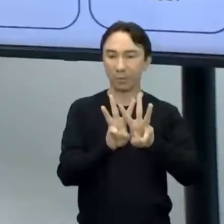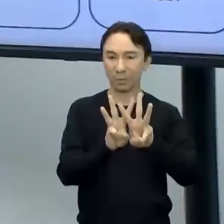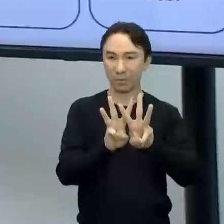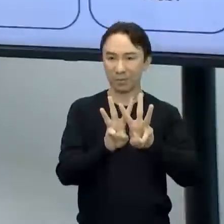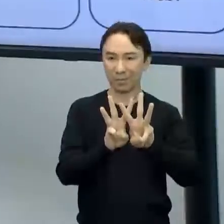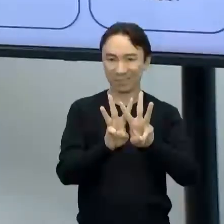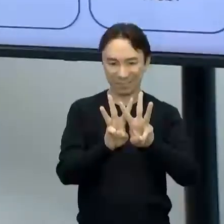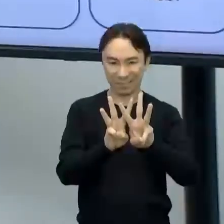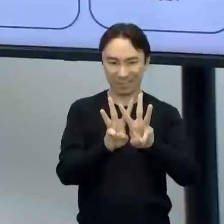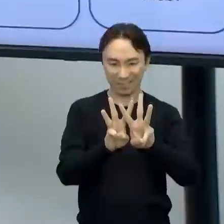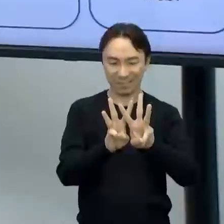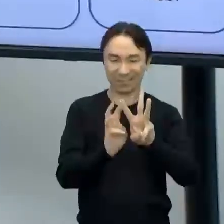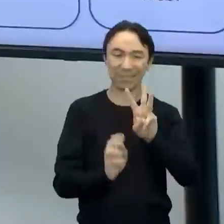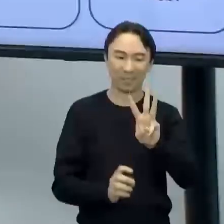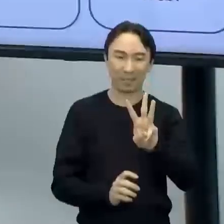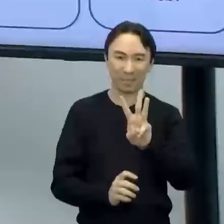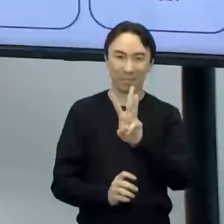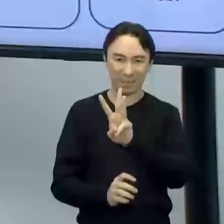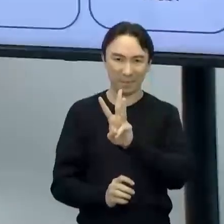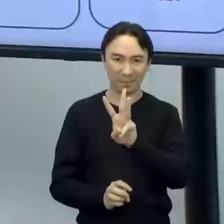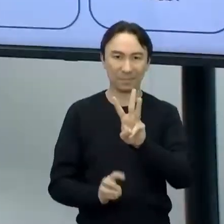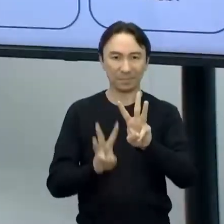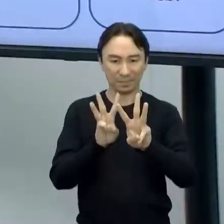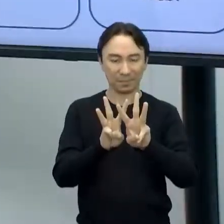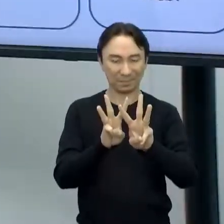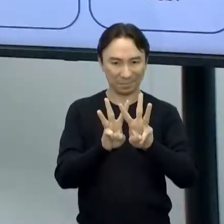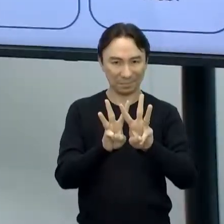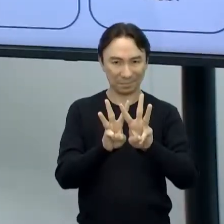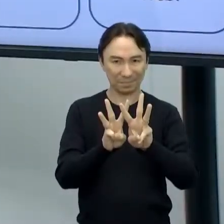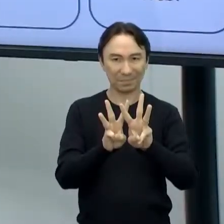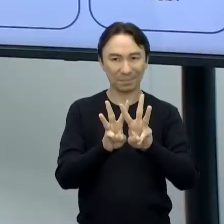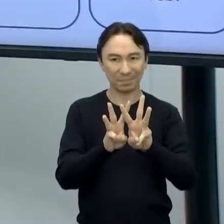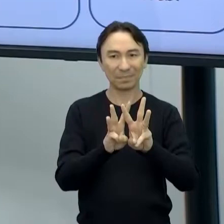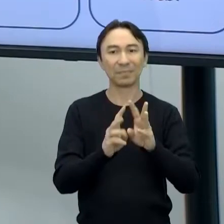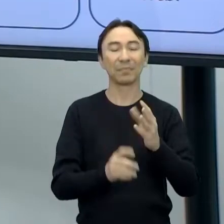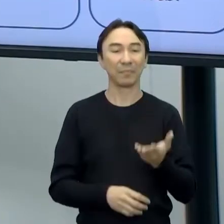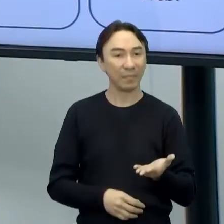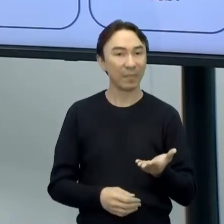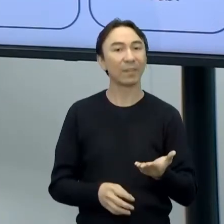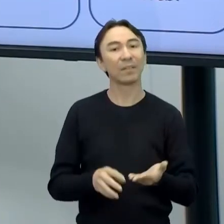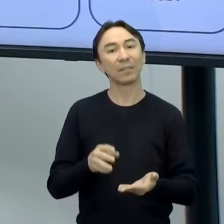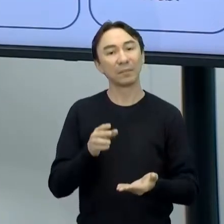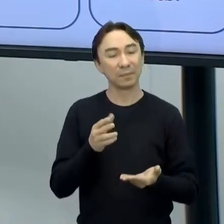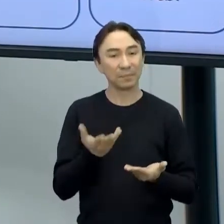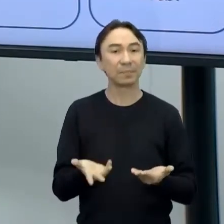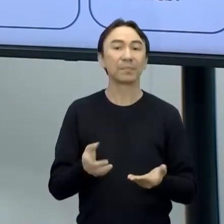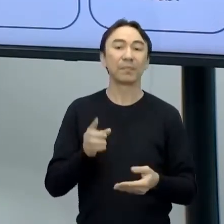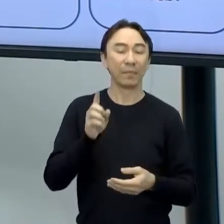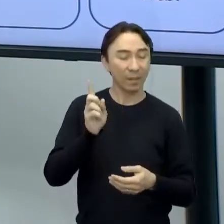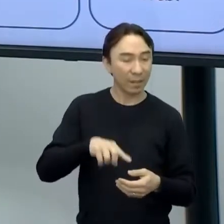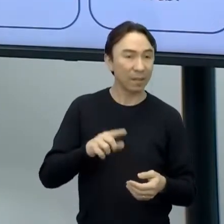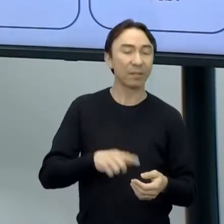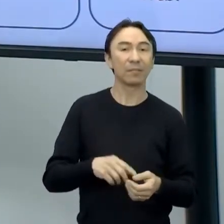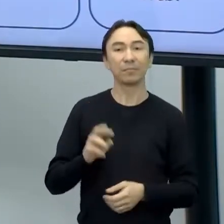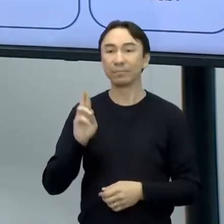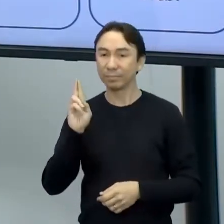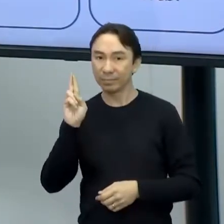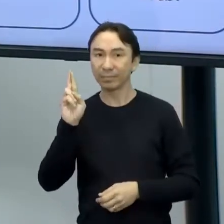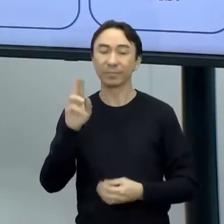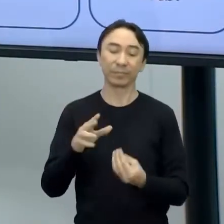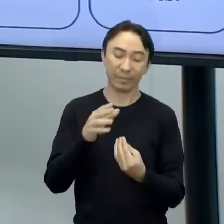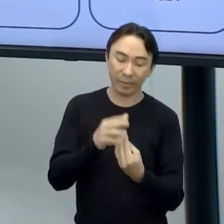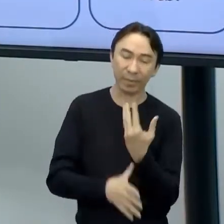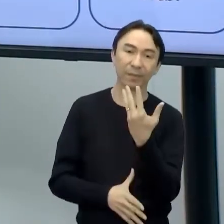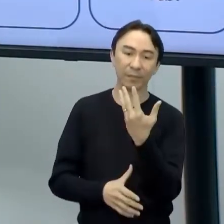site lá, a gente quer o WWW, é esse World Wide Web. Então, ele é responsável em desenvolver os